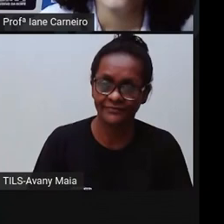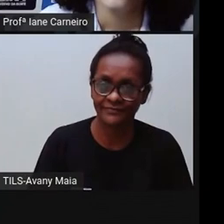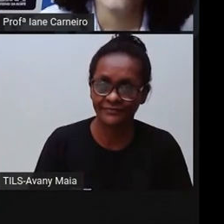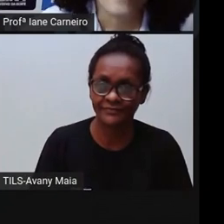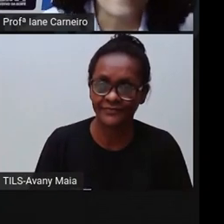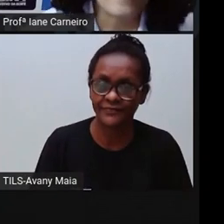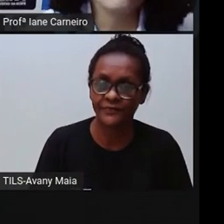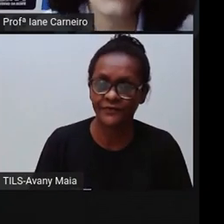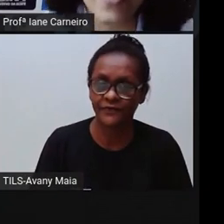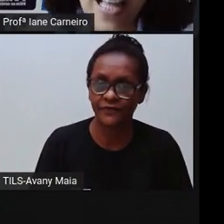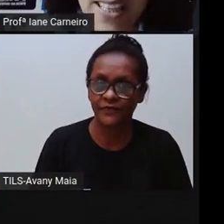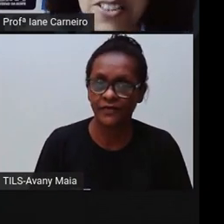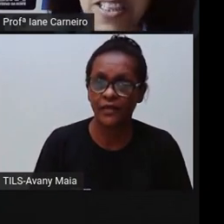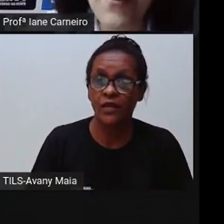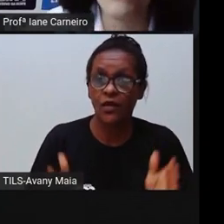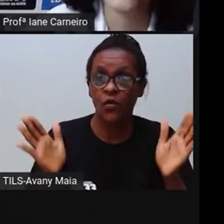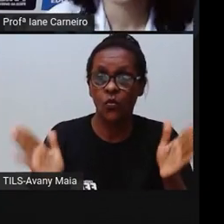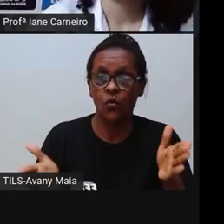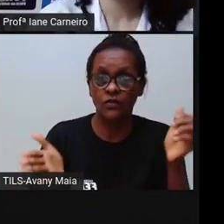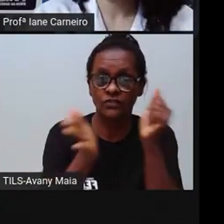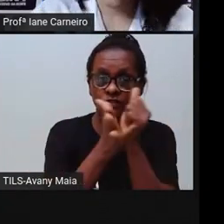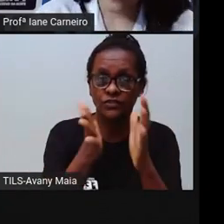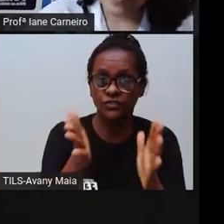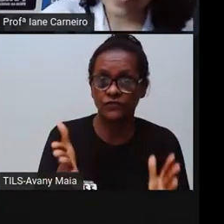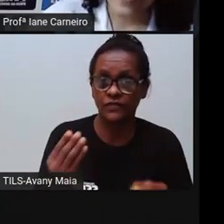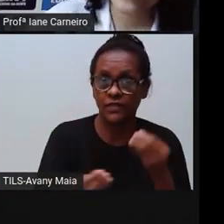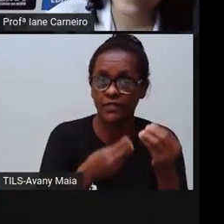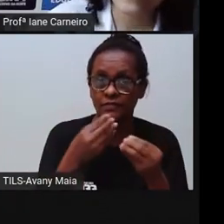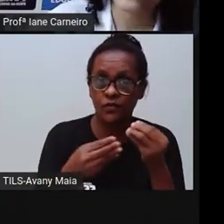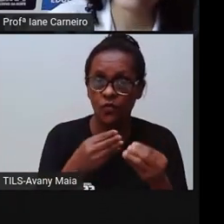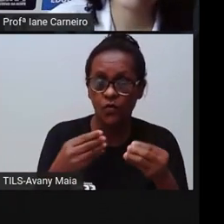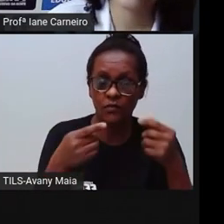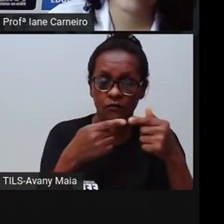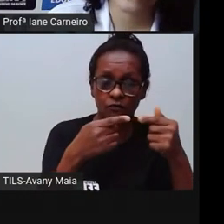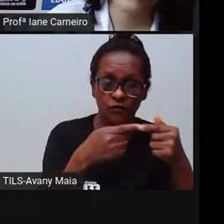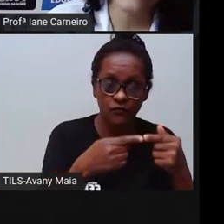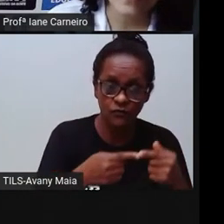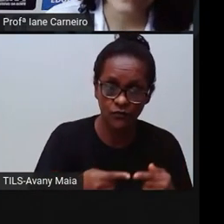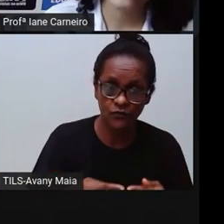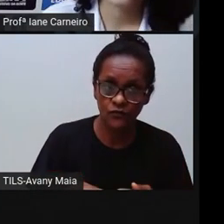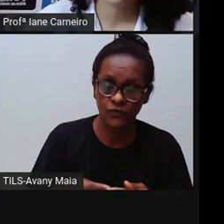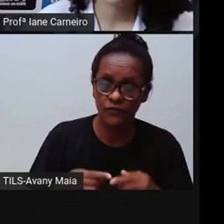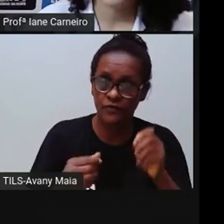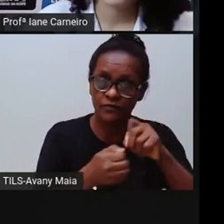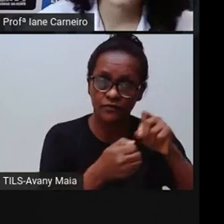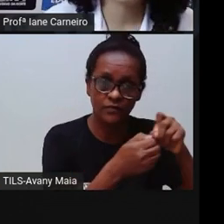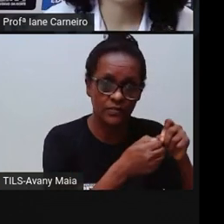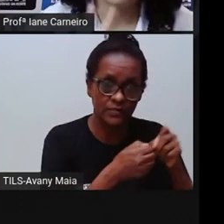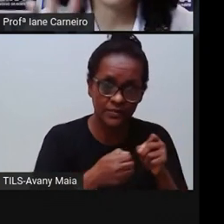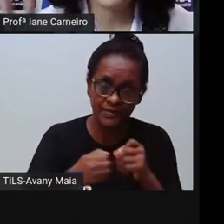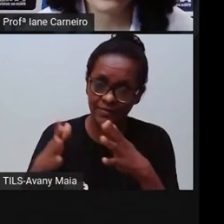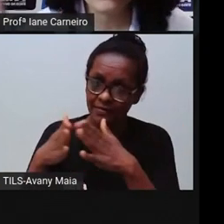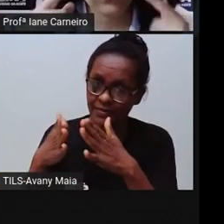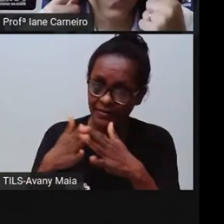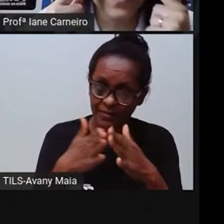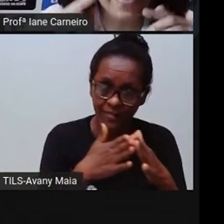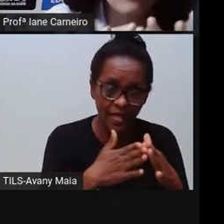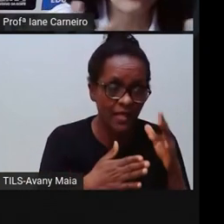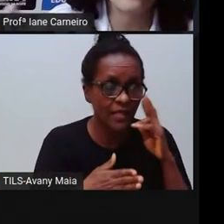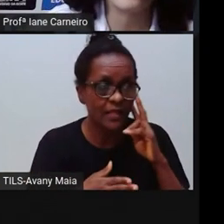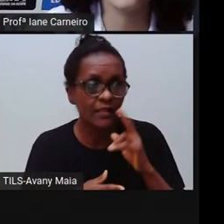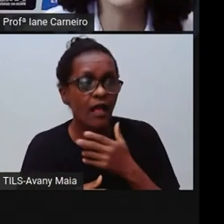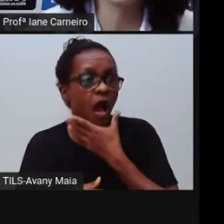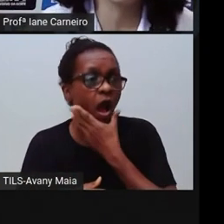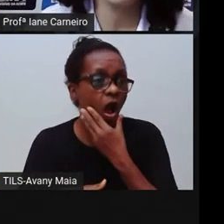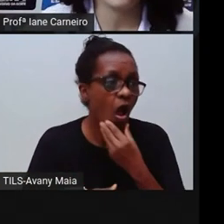E, ó, há atividades, né? A Pró falou de coisas que as crianças podem fazer, que dá para fazer com supervisão, com o olhar